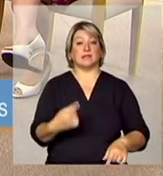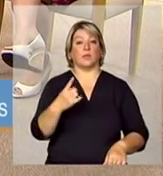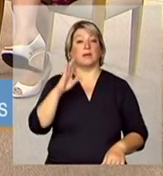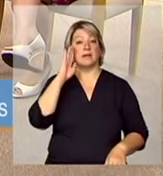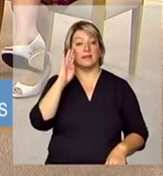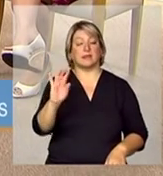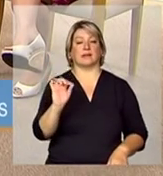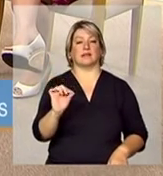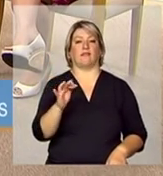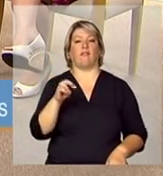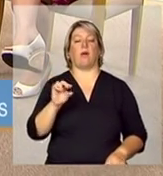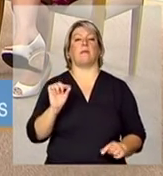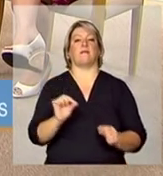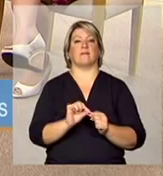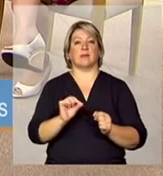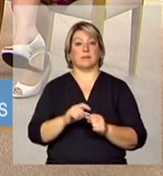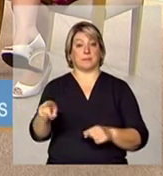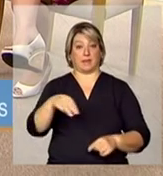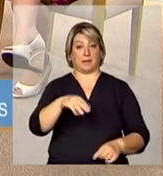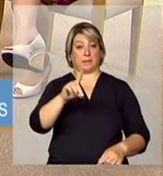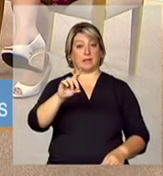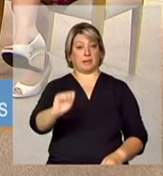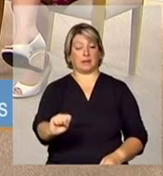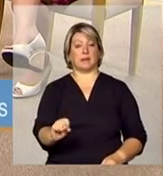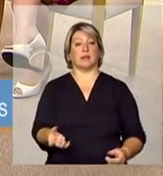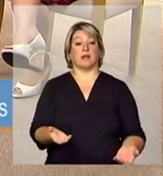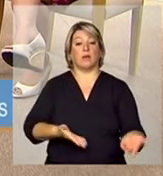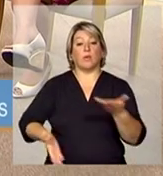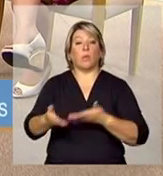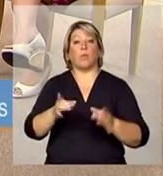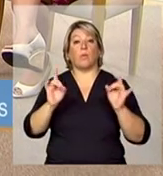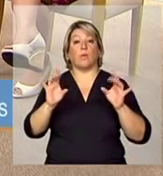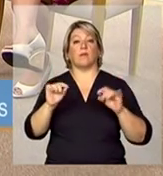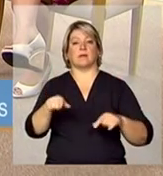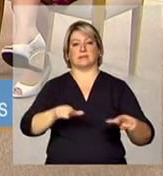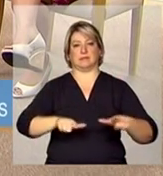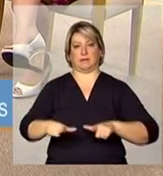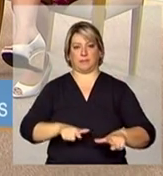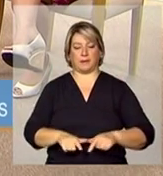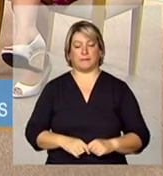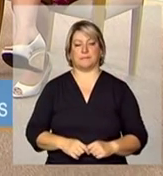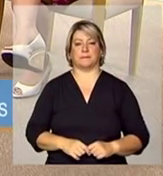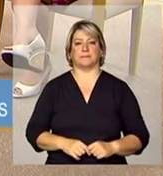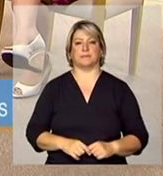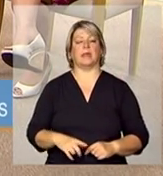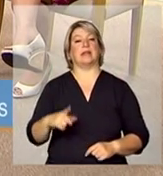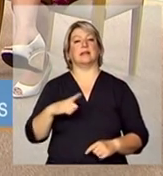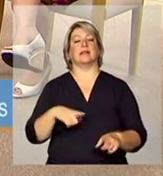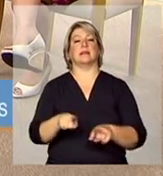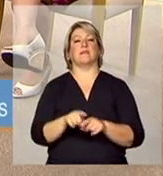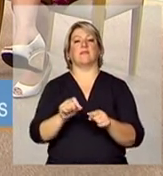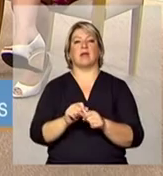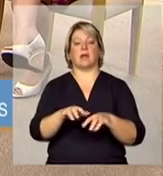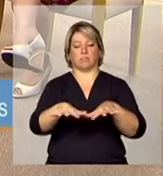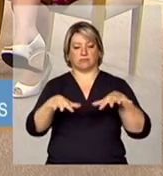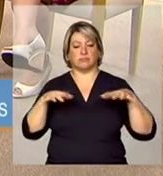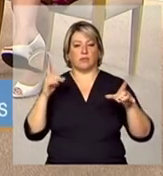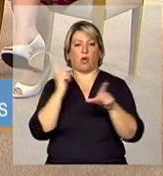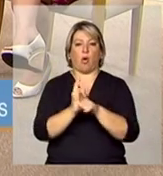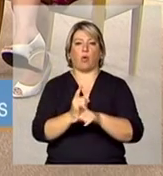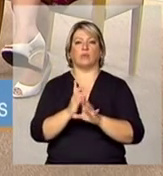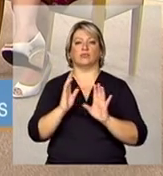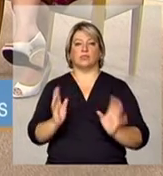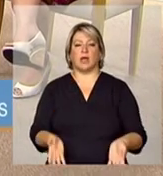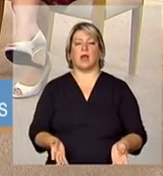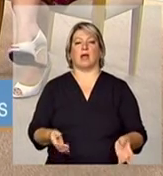que foi feita pelo MDS para qualificar a gestão a outra que foi feita alguns encontros orientações